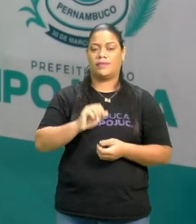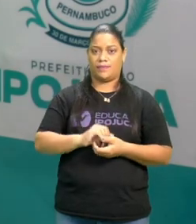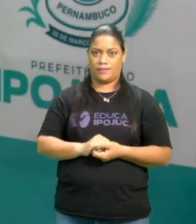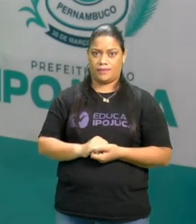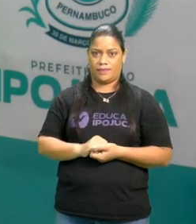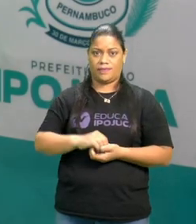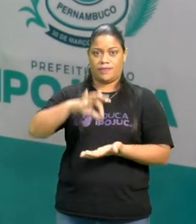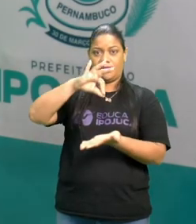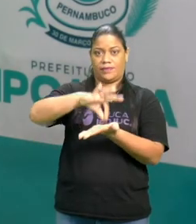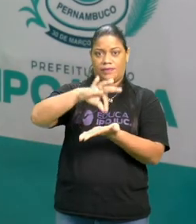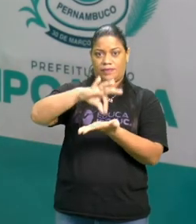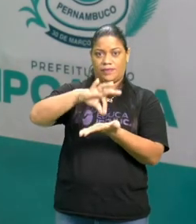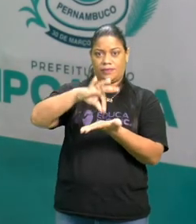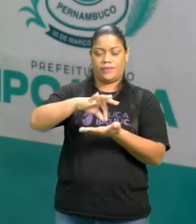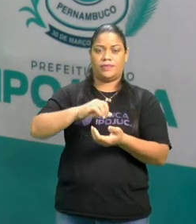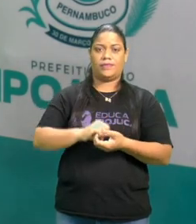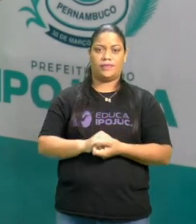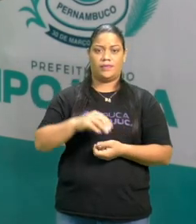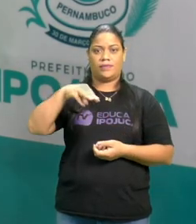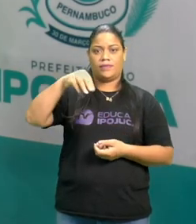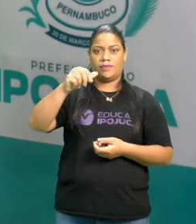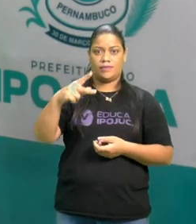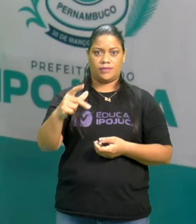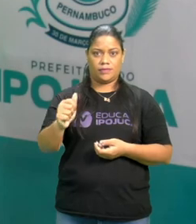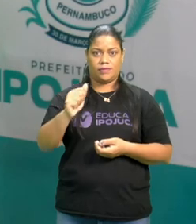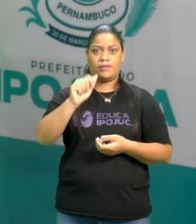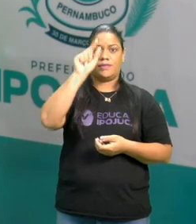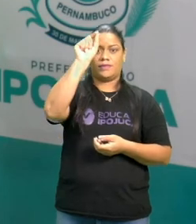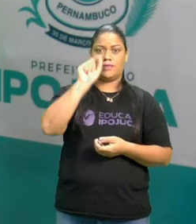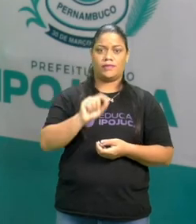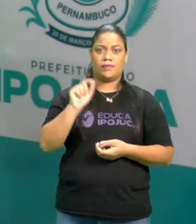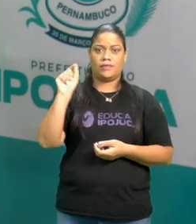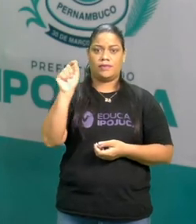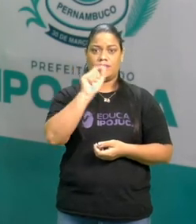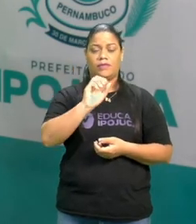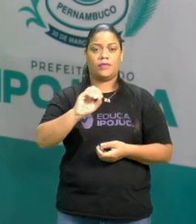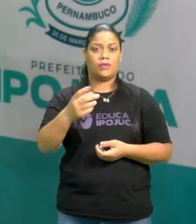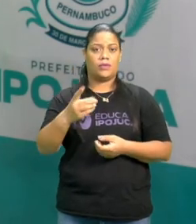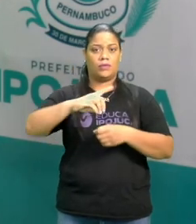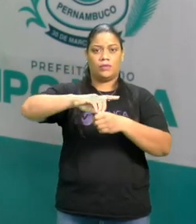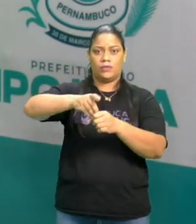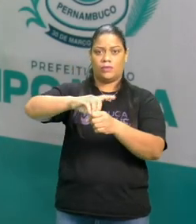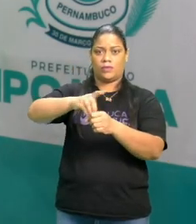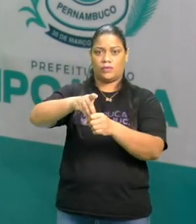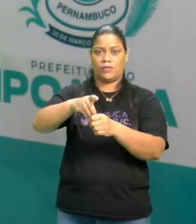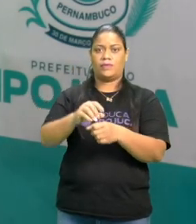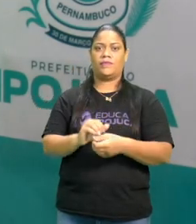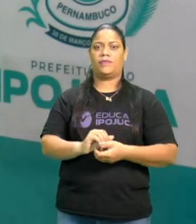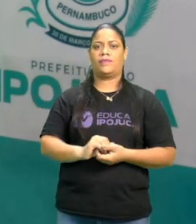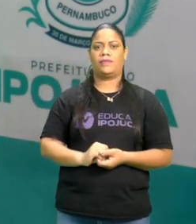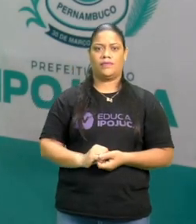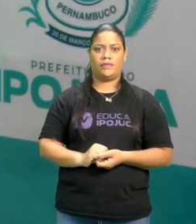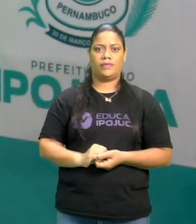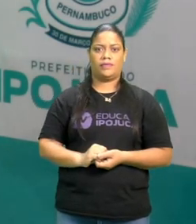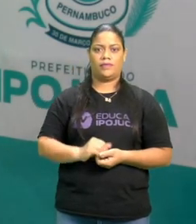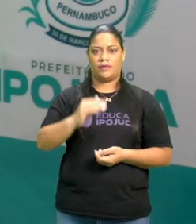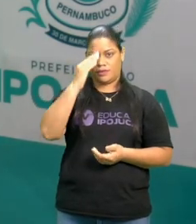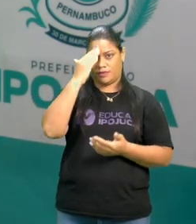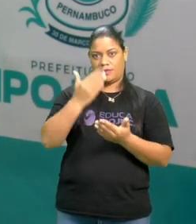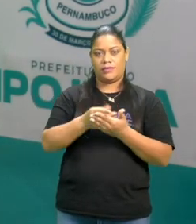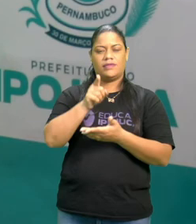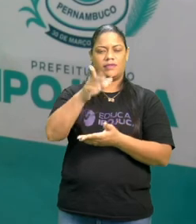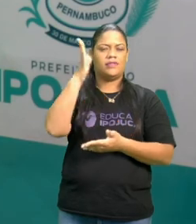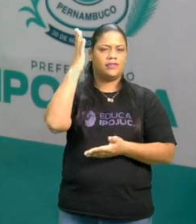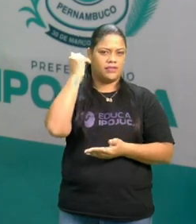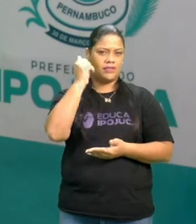o GPS, o mapa, a rosa dos ventos ou a bússola? Creio que a resposta você